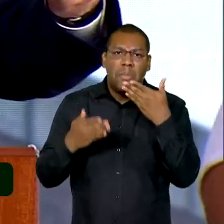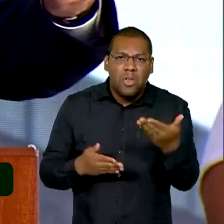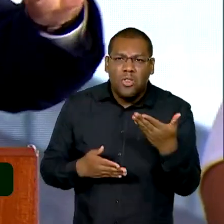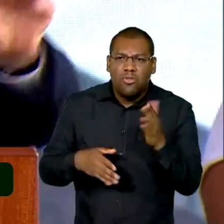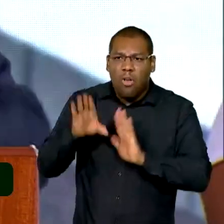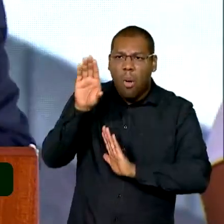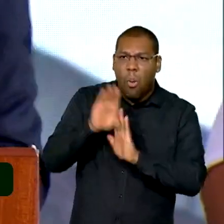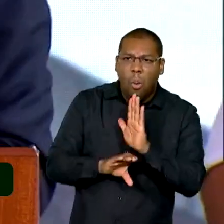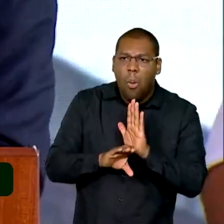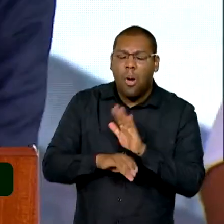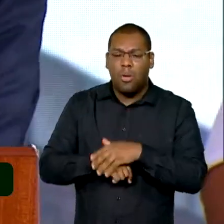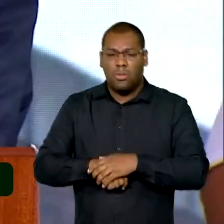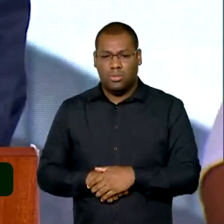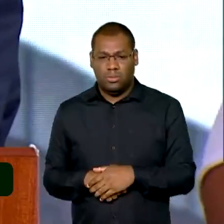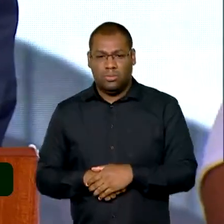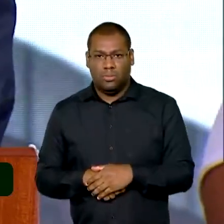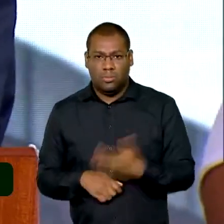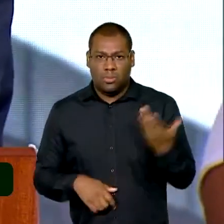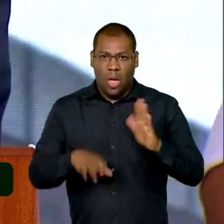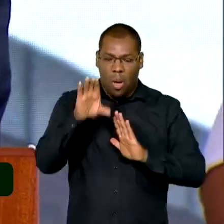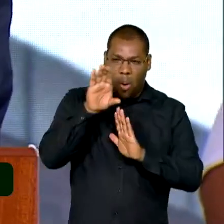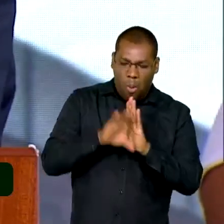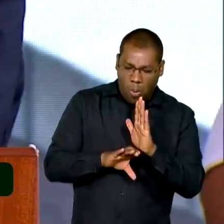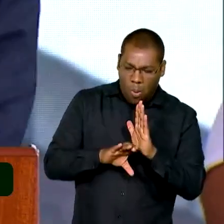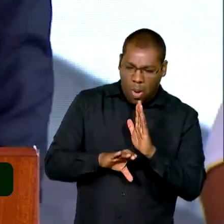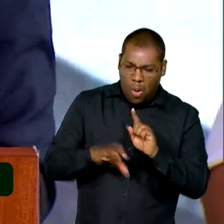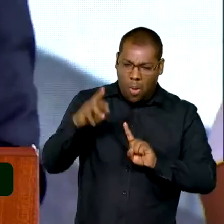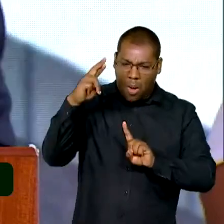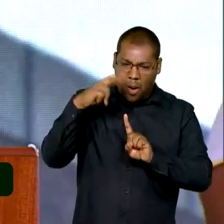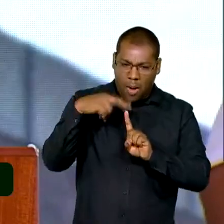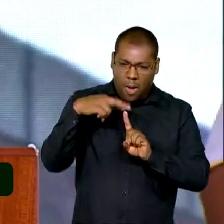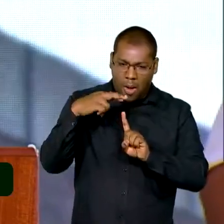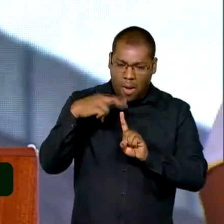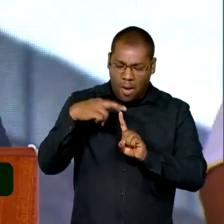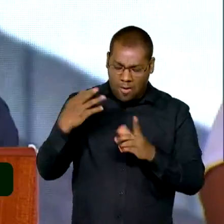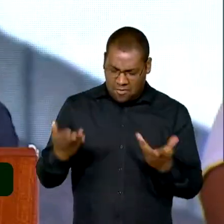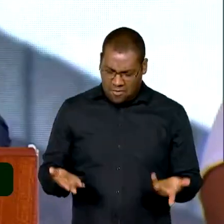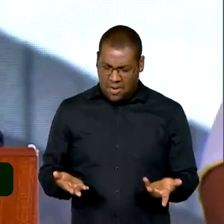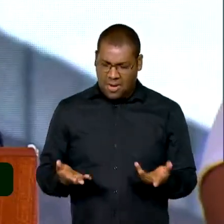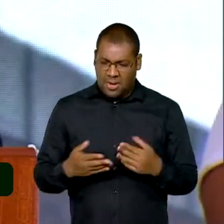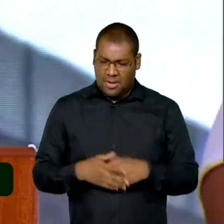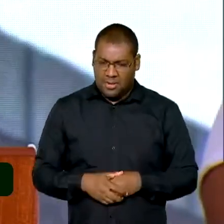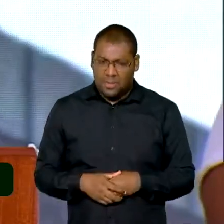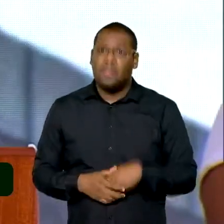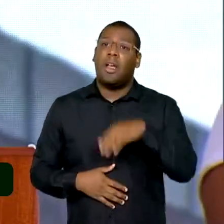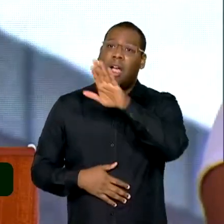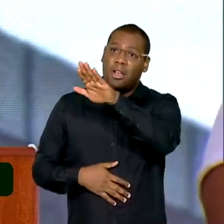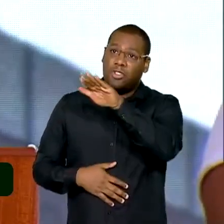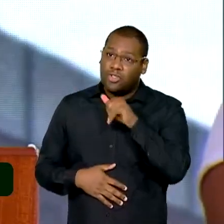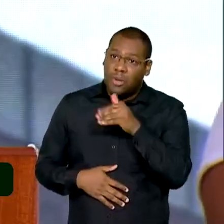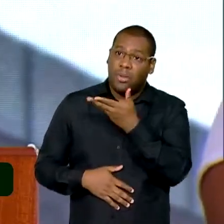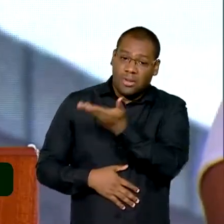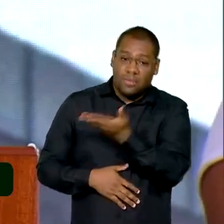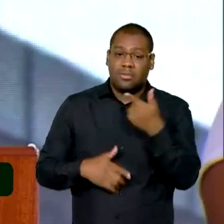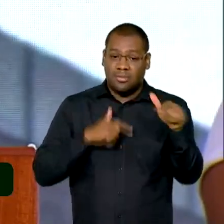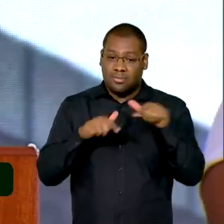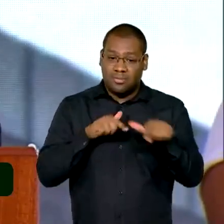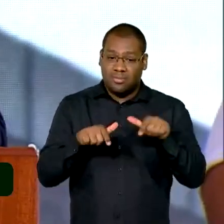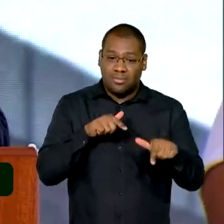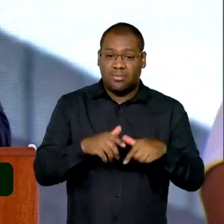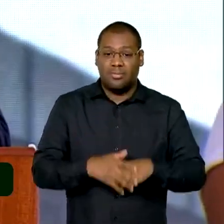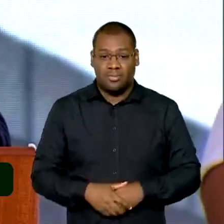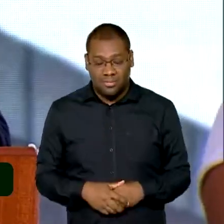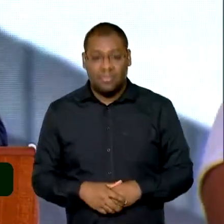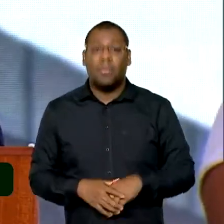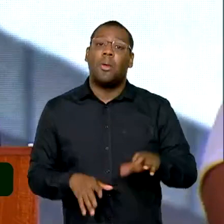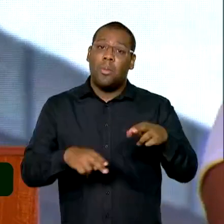e vai ter uma referência para entrar em contato com você e te chamar para trabalhar. Essa é a